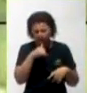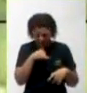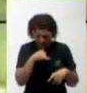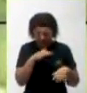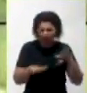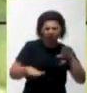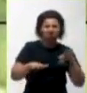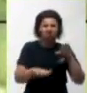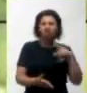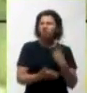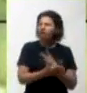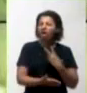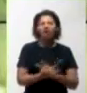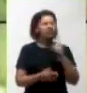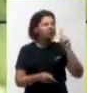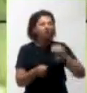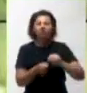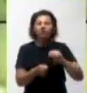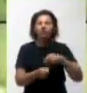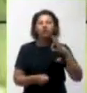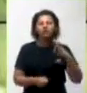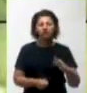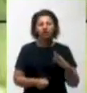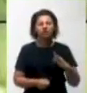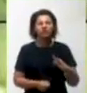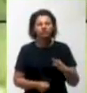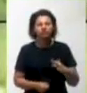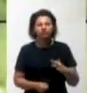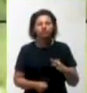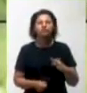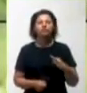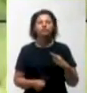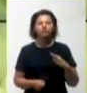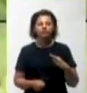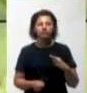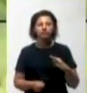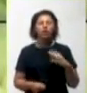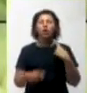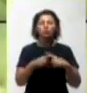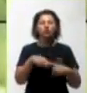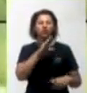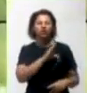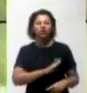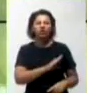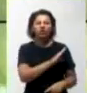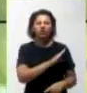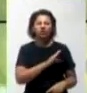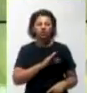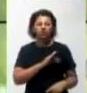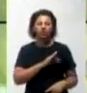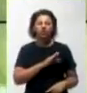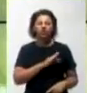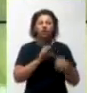cumpre e nem todos cumprem o voto de castidade. Pois o catecismo coloca a